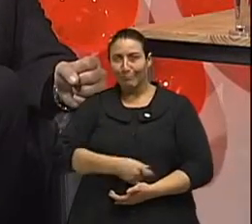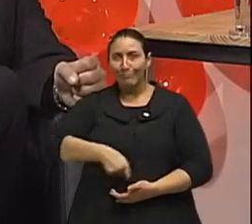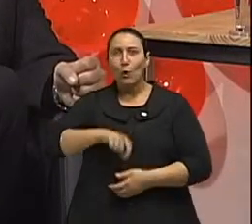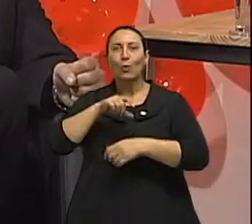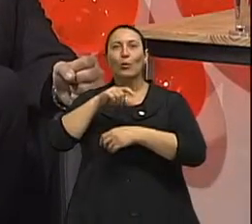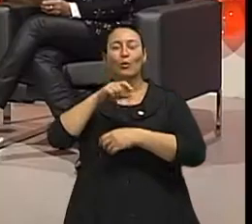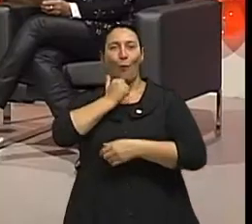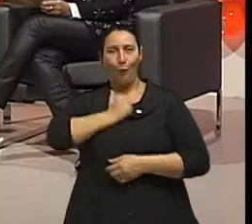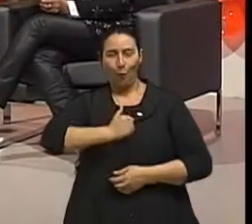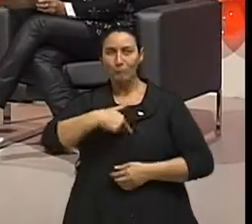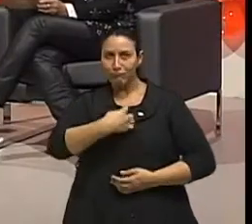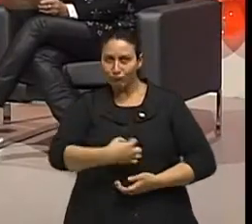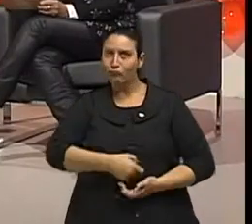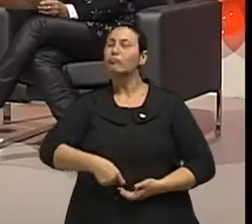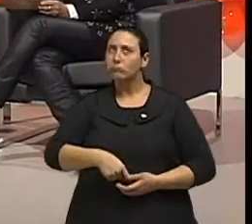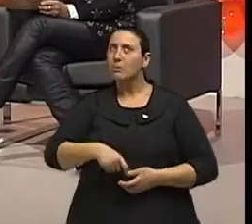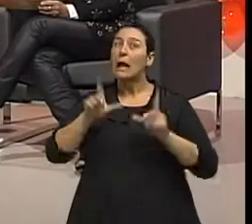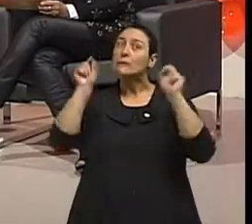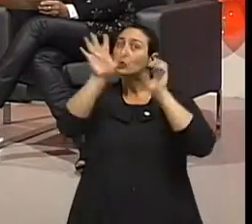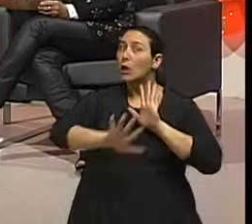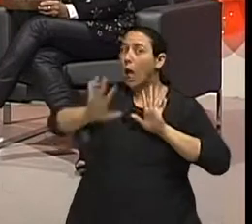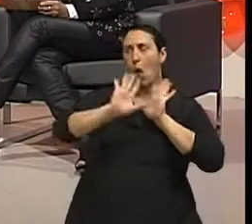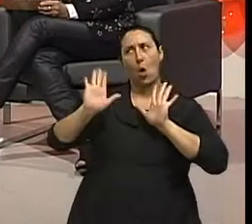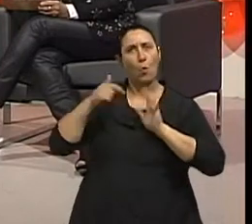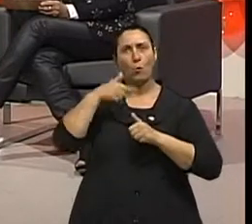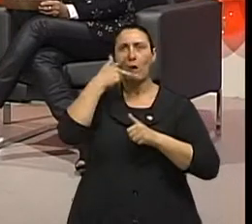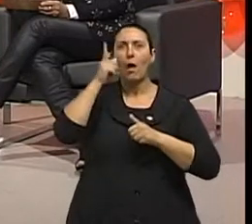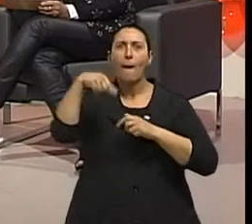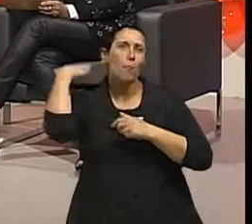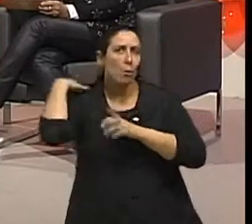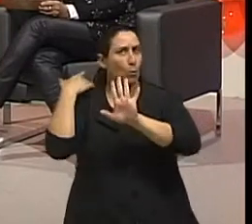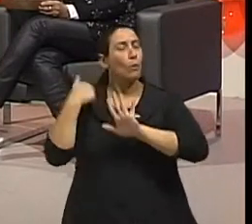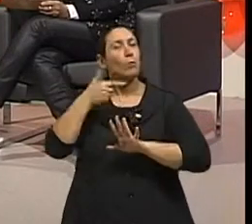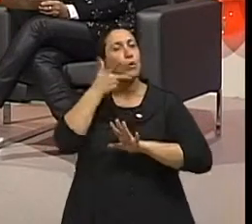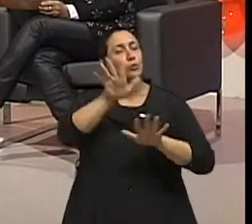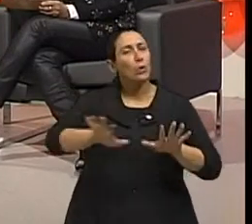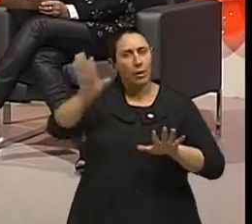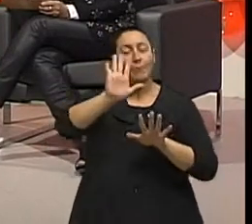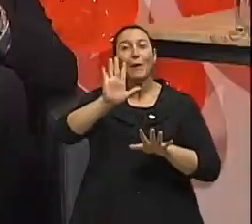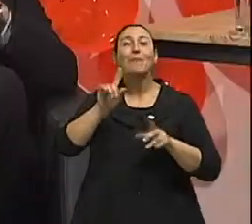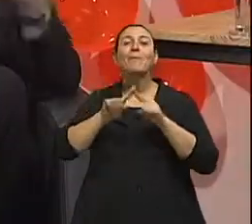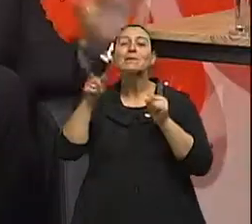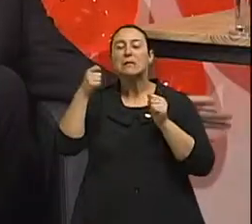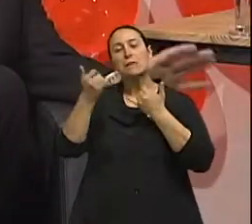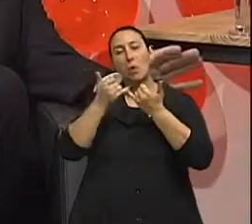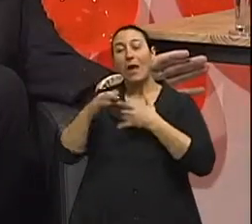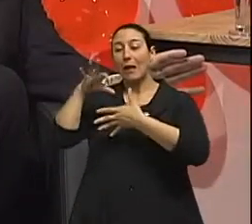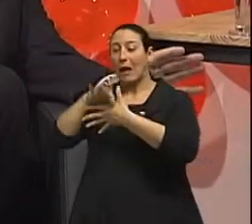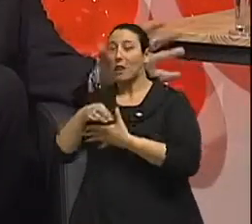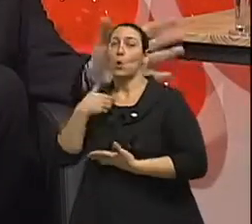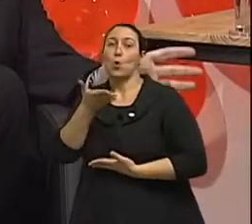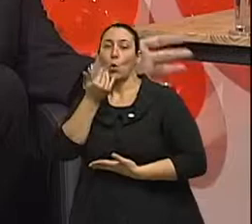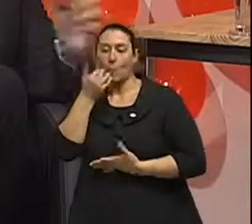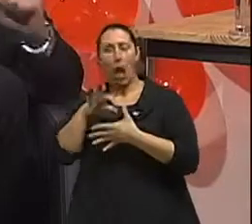Sim, esses dados são câncer em geral. Câncer em geral. Mas o que tem que lembrar é que tem que fazer a contrapartida com fibras. Portanto, o churrasco não